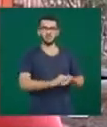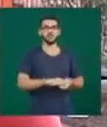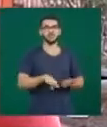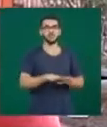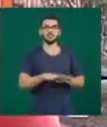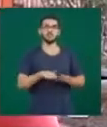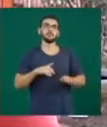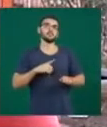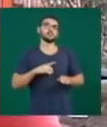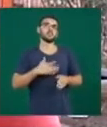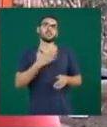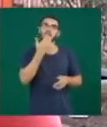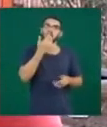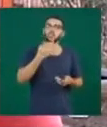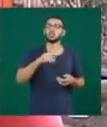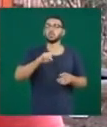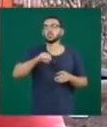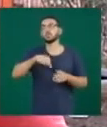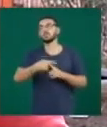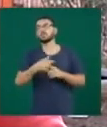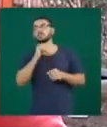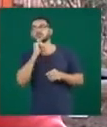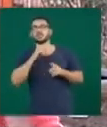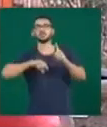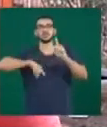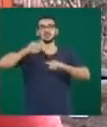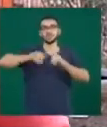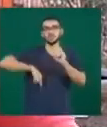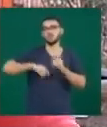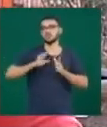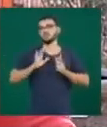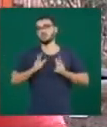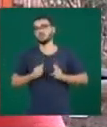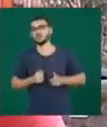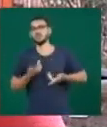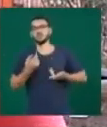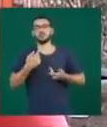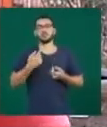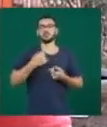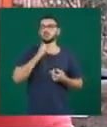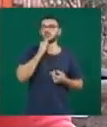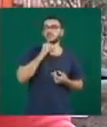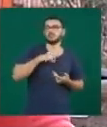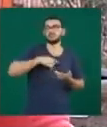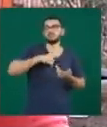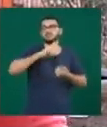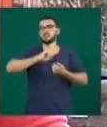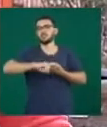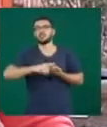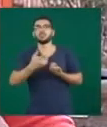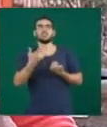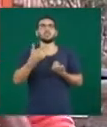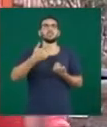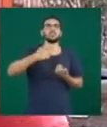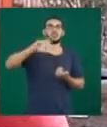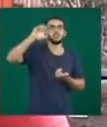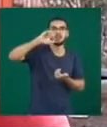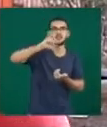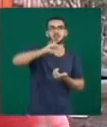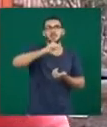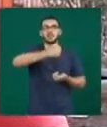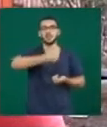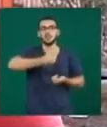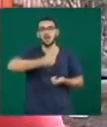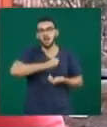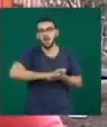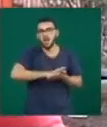não só a ração, nós temos também a questão de higiene, né, por exemplo, ou dos de higiene, que seria, no caso, detergente,